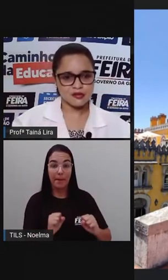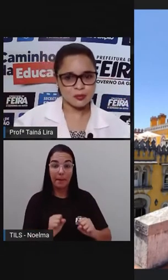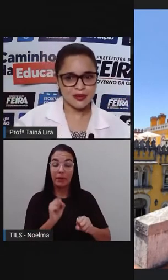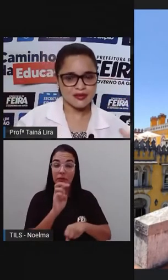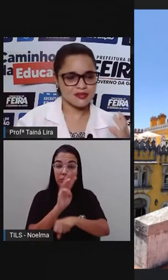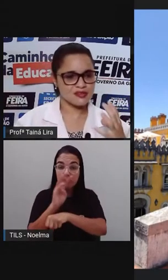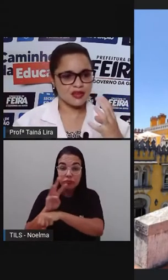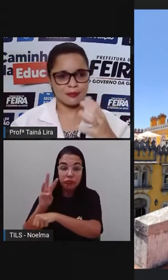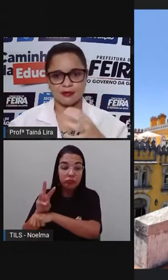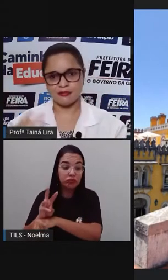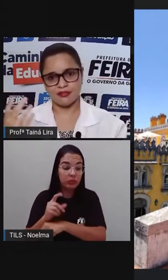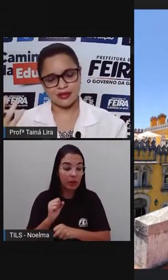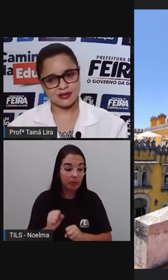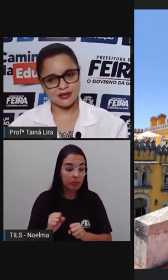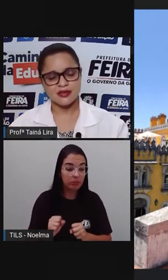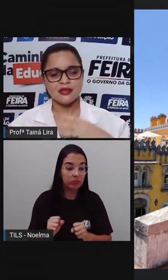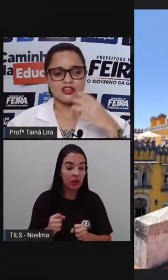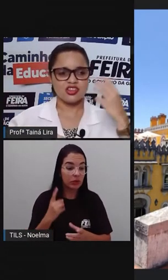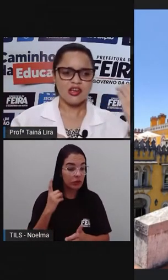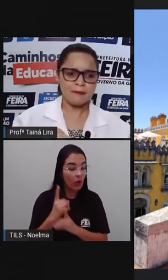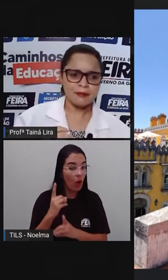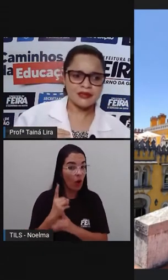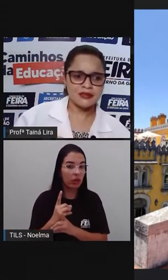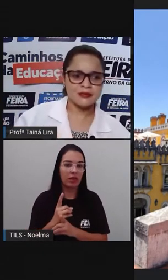vários países que a prova vai falar aqui.